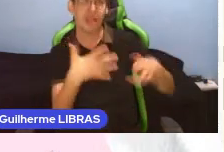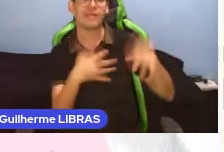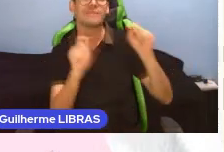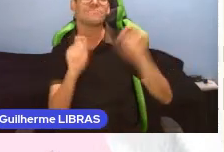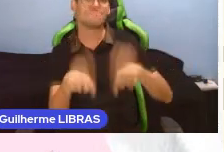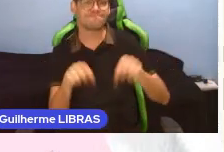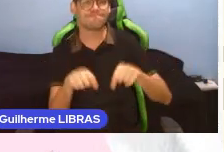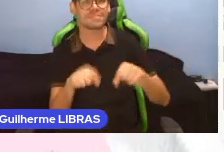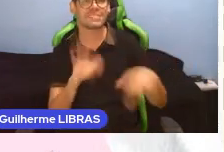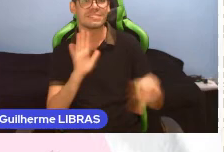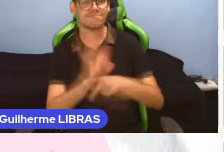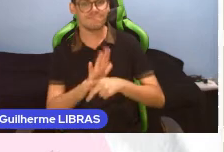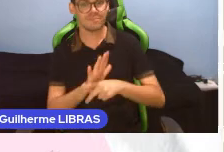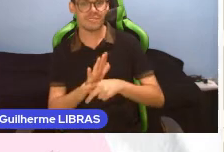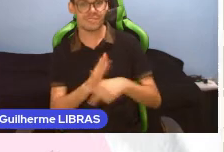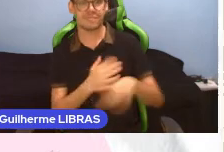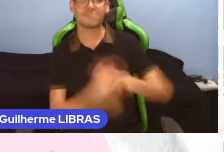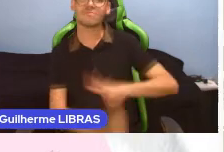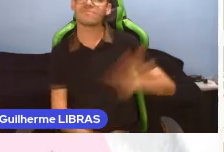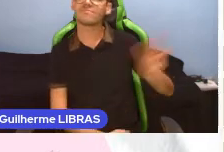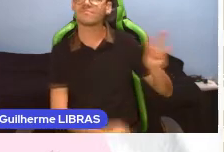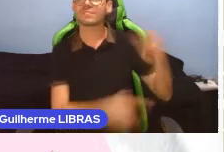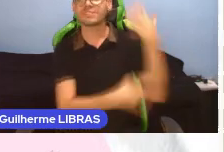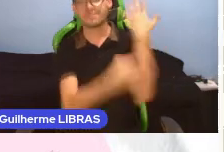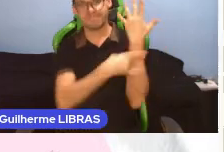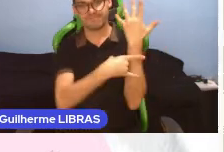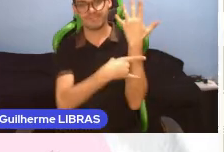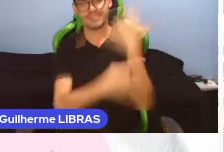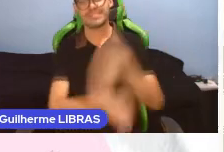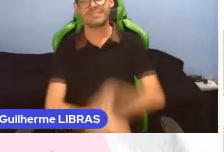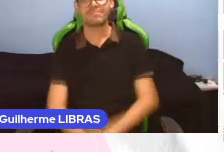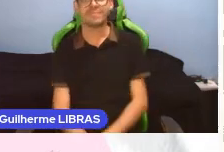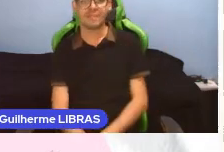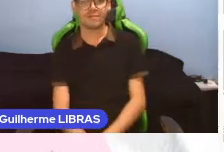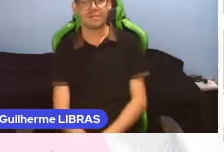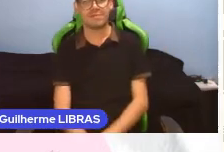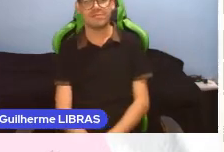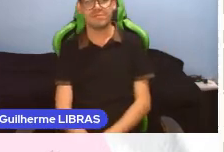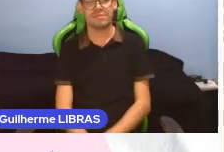no site da UFMG, nae, barra, intérpretes.